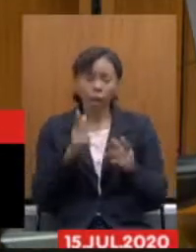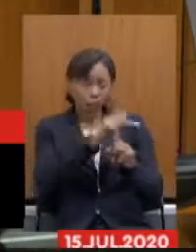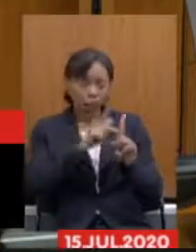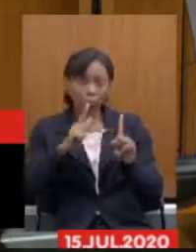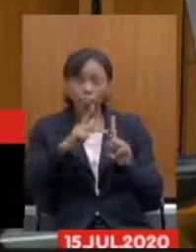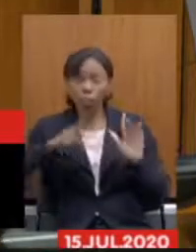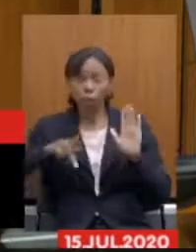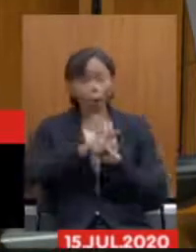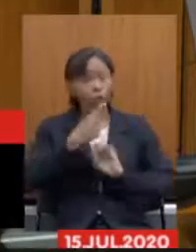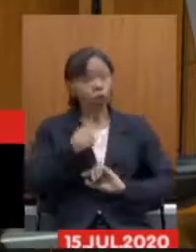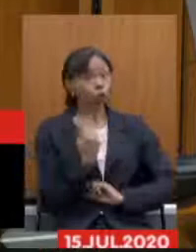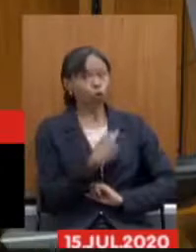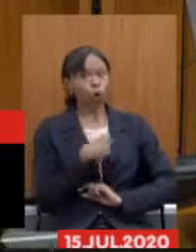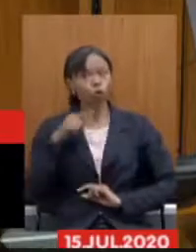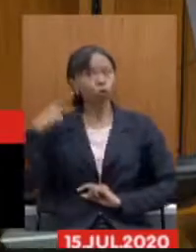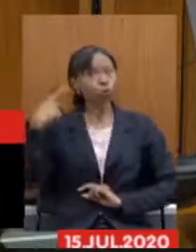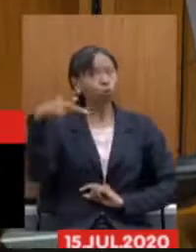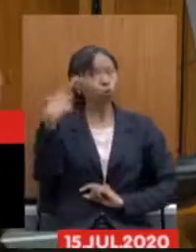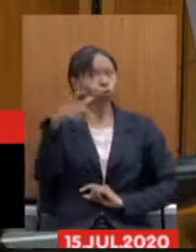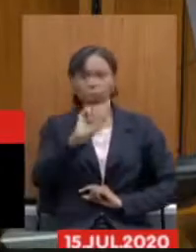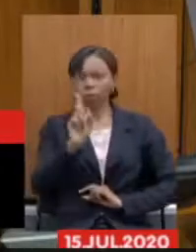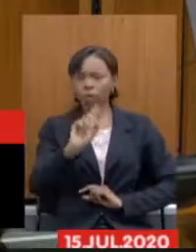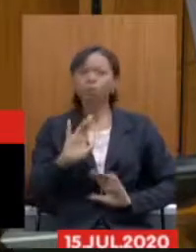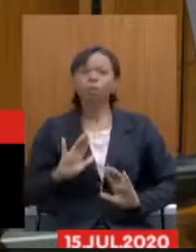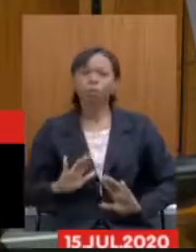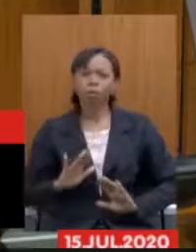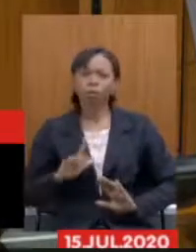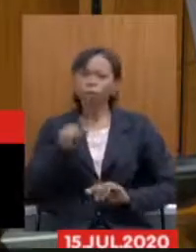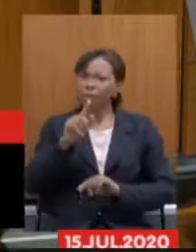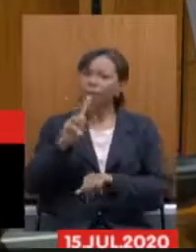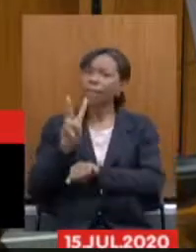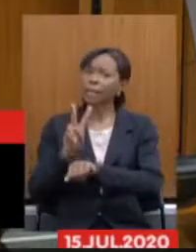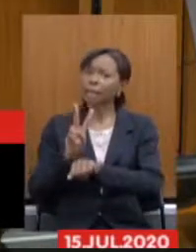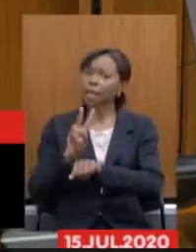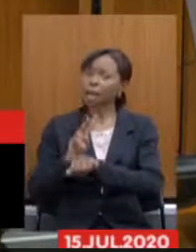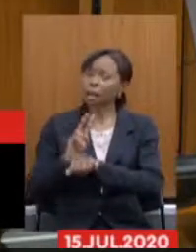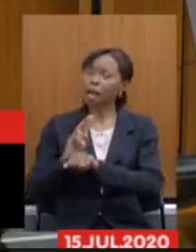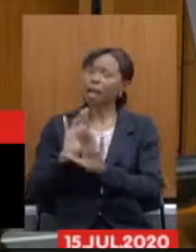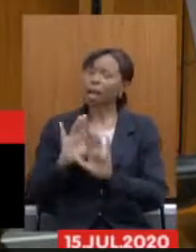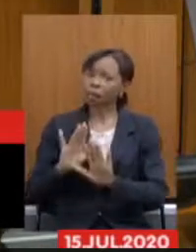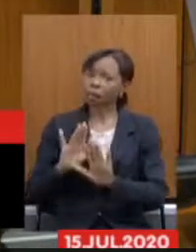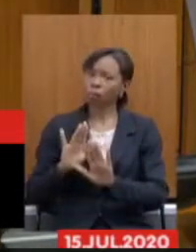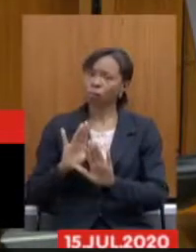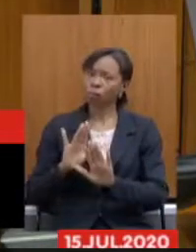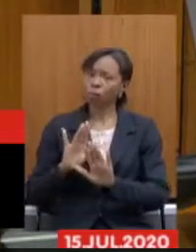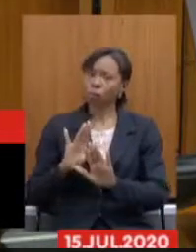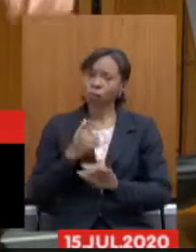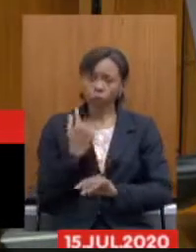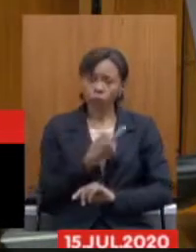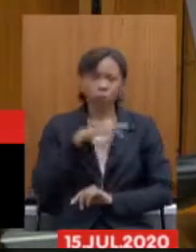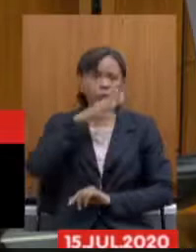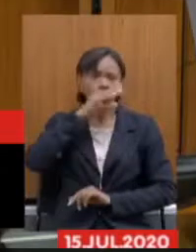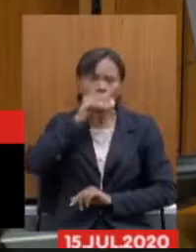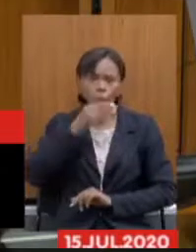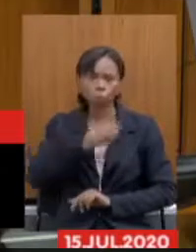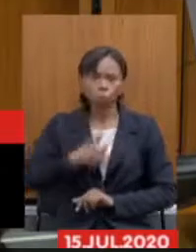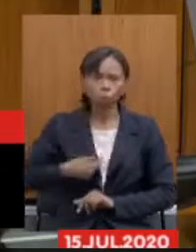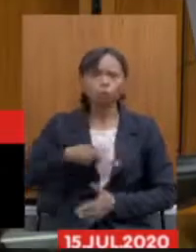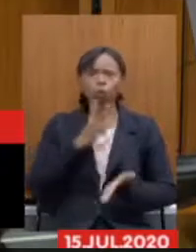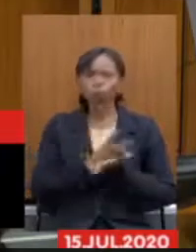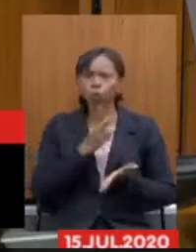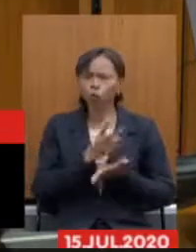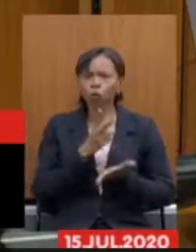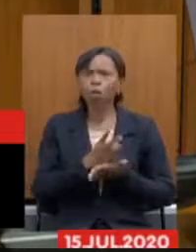você está aí temporário e nós servidores públicos é que vamos continuar aqui fazendo com que o Estado como cidadão tenha